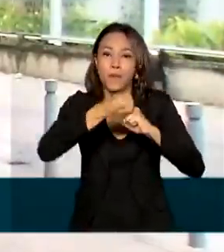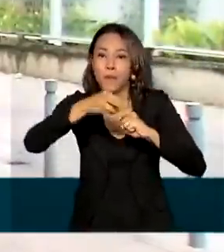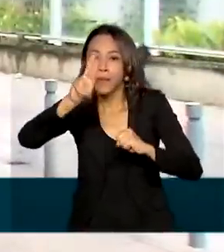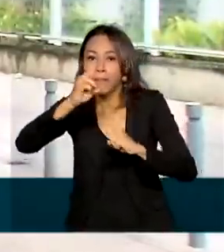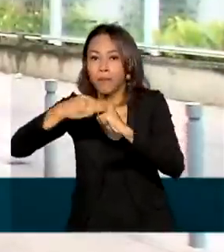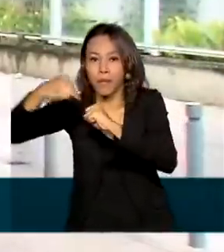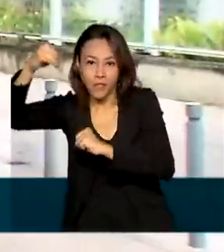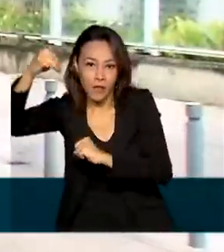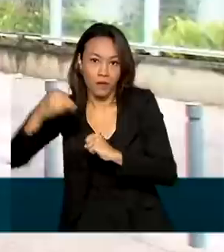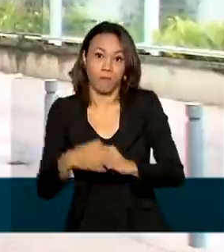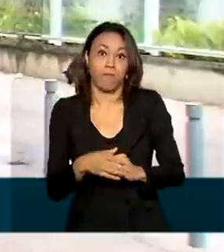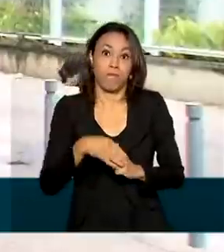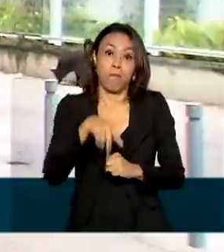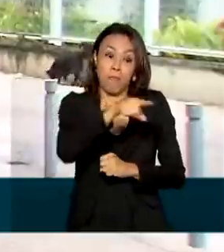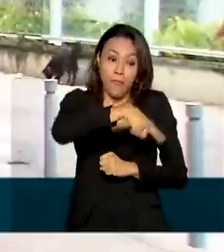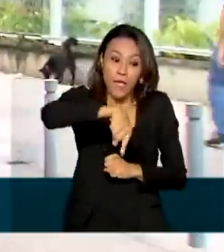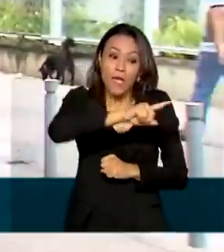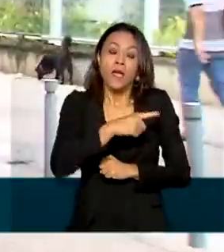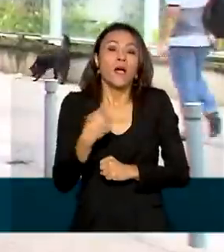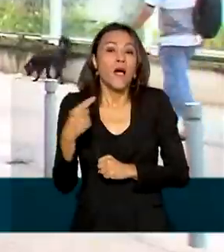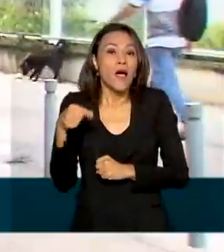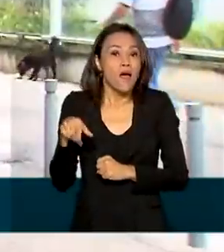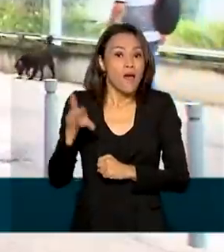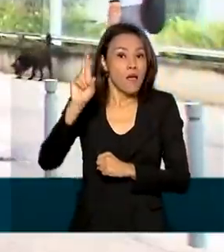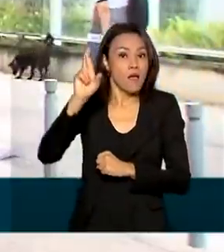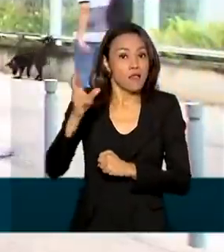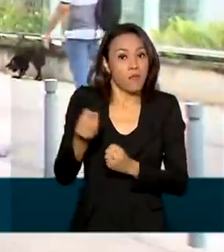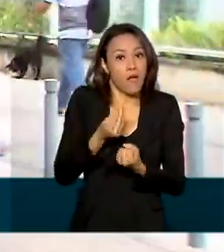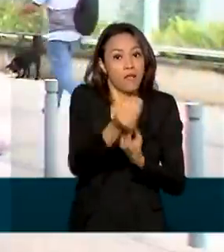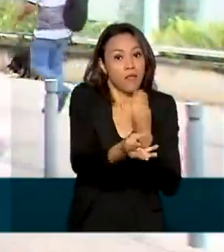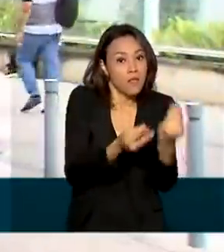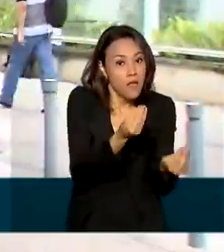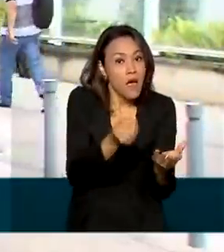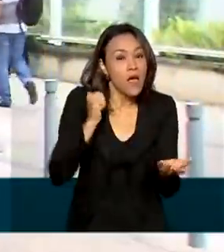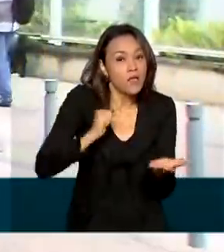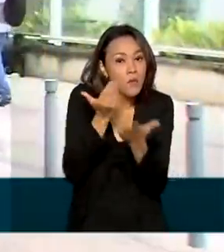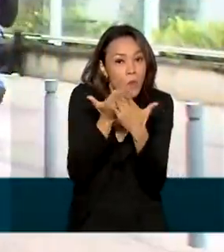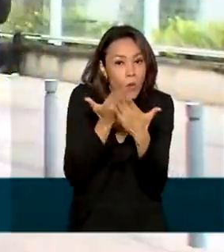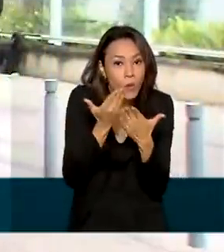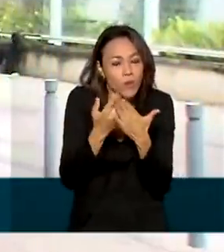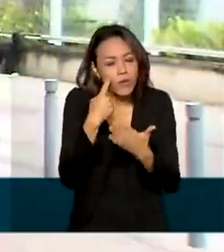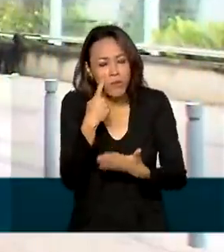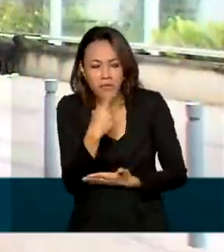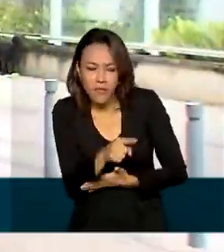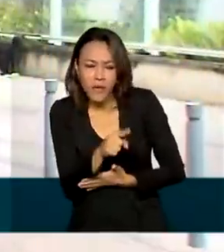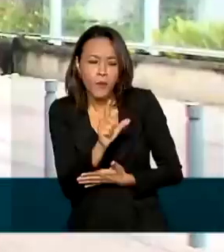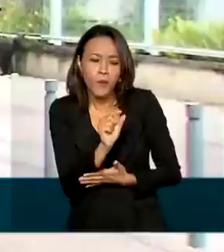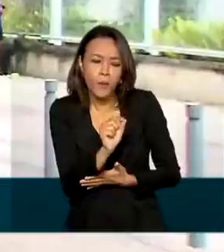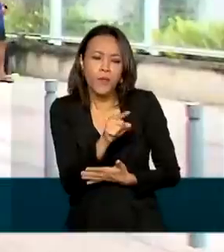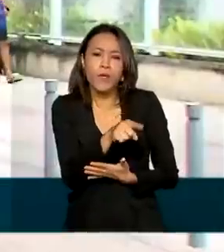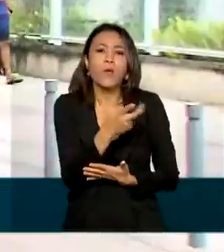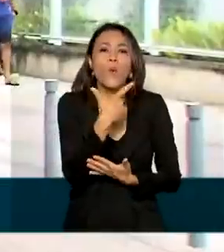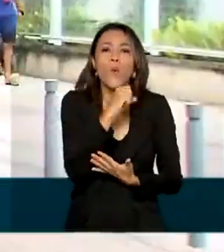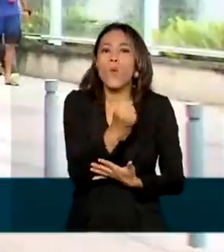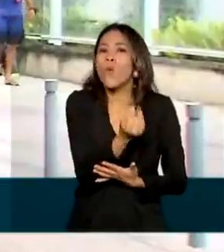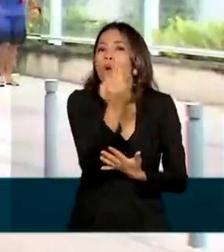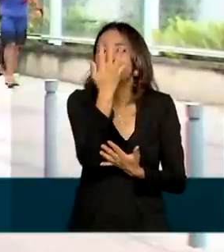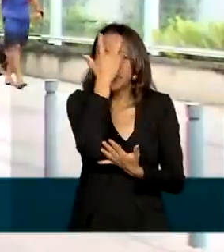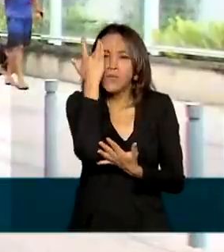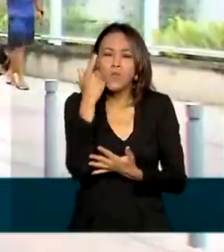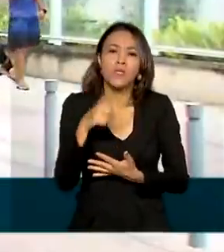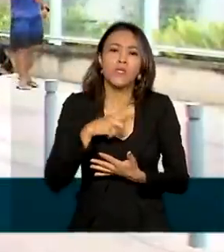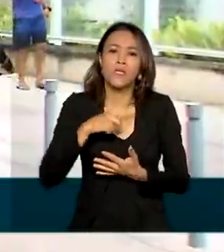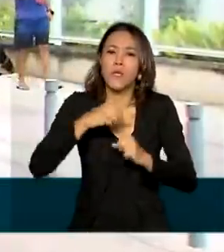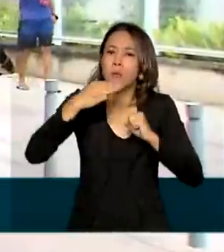cursos, a fundação responsável pela concessão das bolsas também se orienta pela quantidade média de pessoas tituladas e pelo Índice de